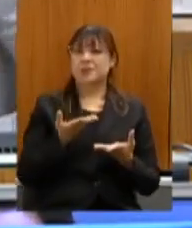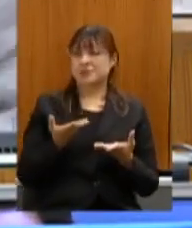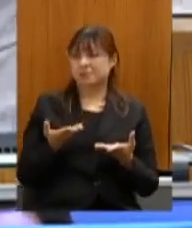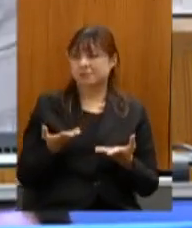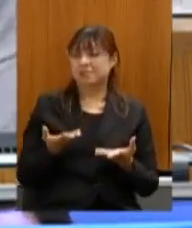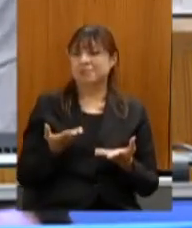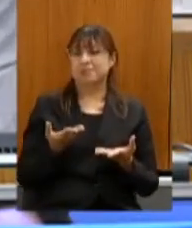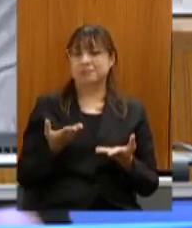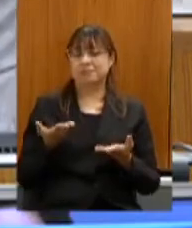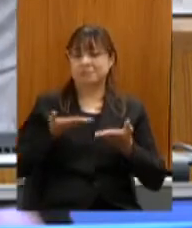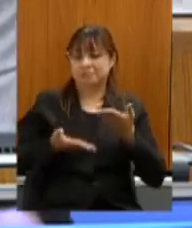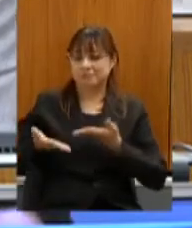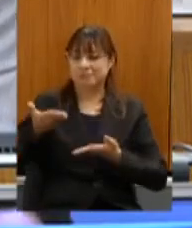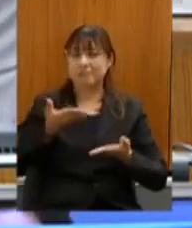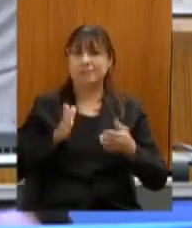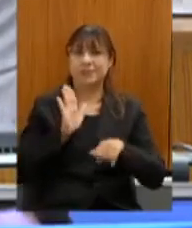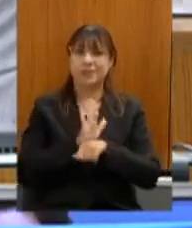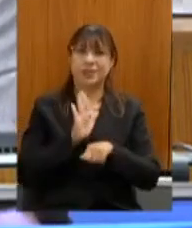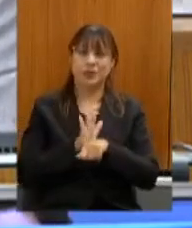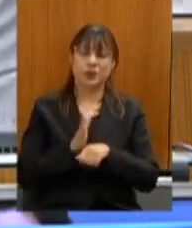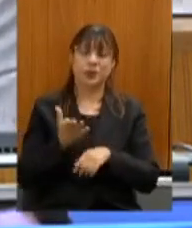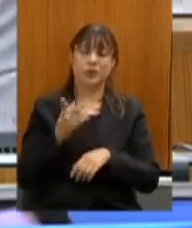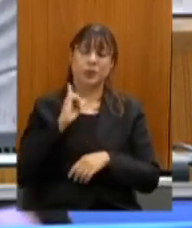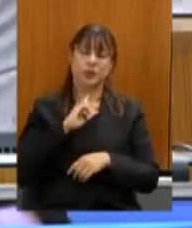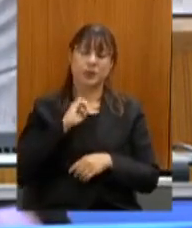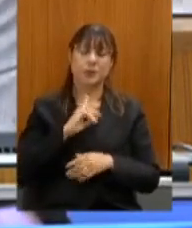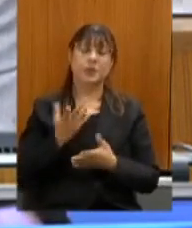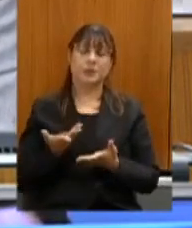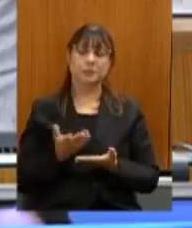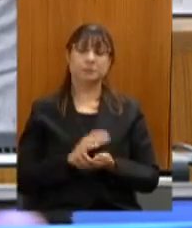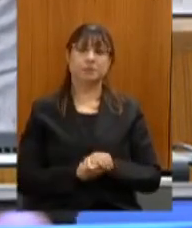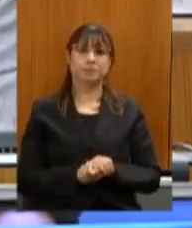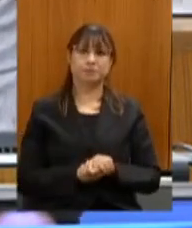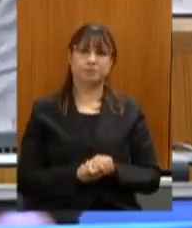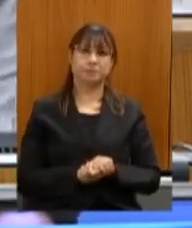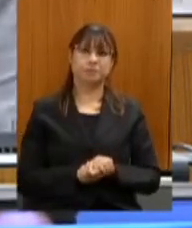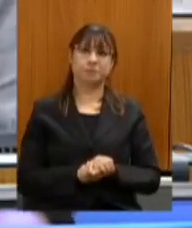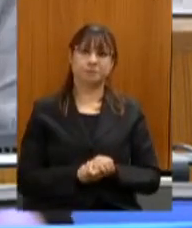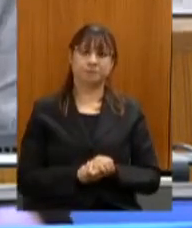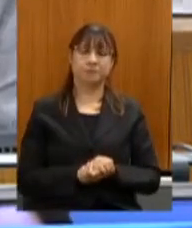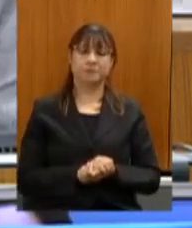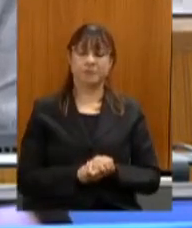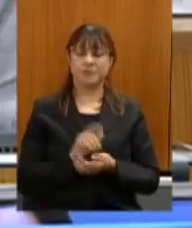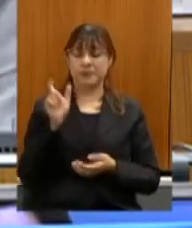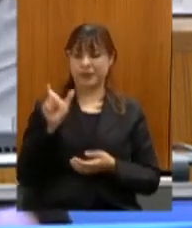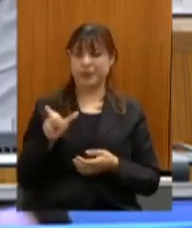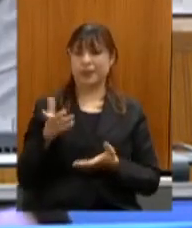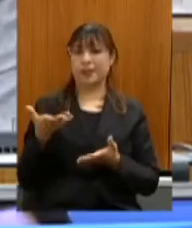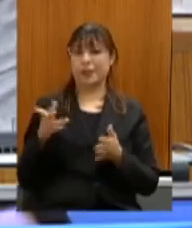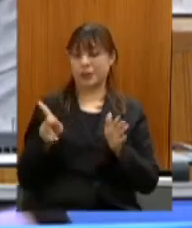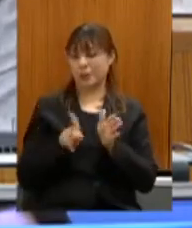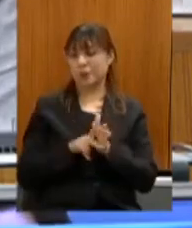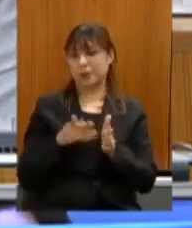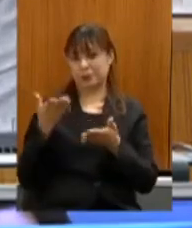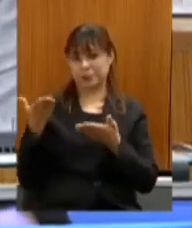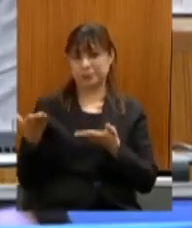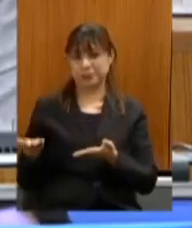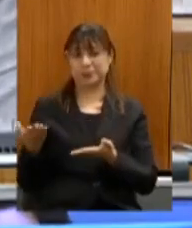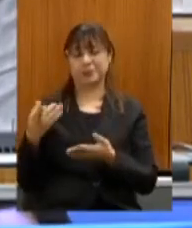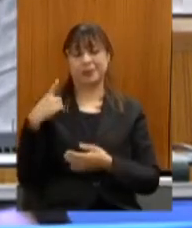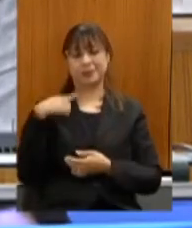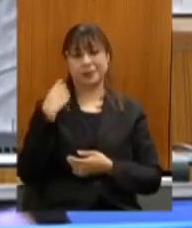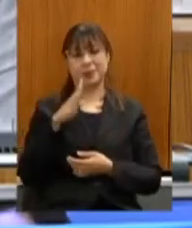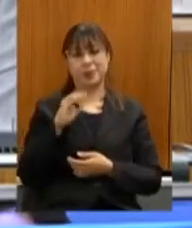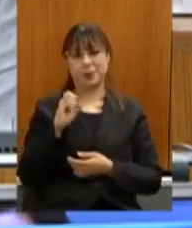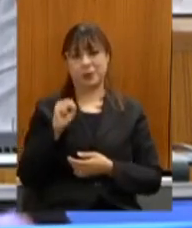da cooperação em prol de Minas Gerais sabe deputado Bosco que é marca do senhor desde que está aqui eu